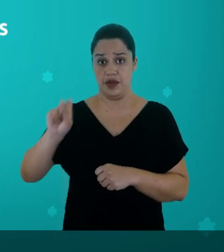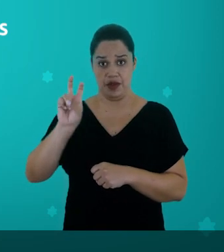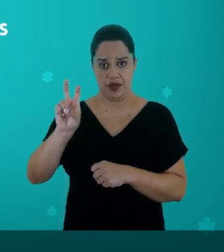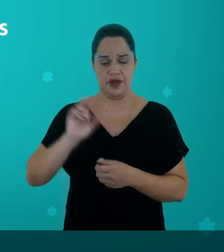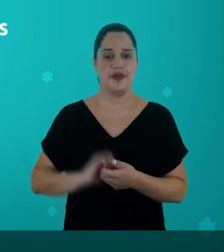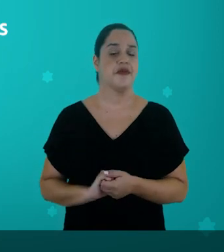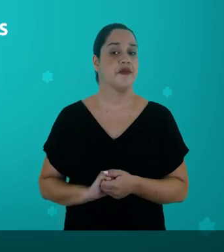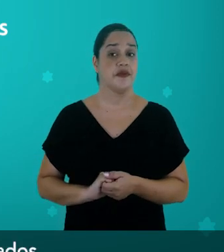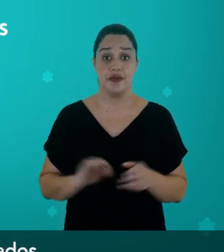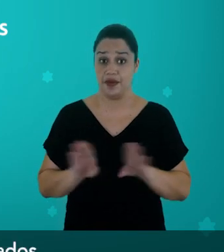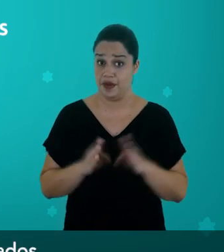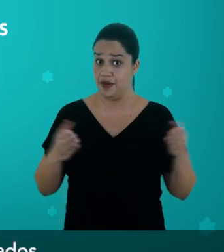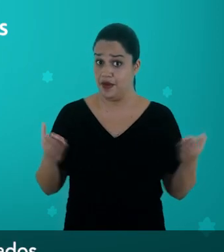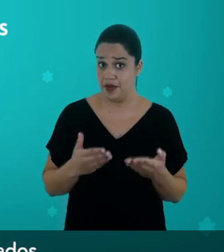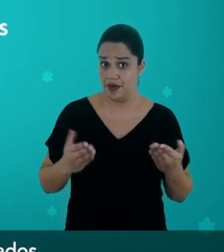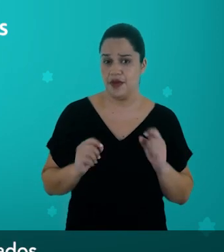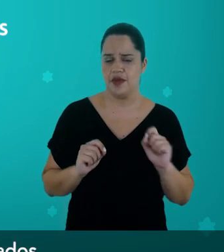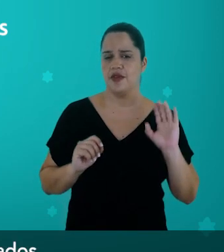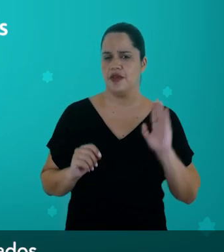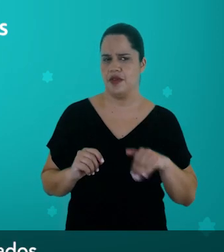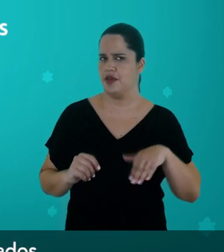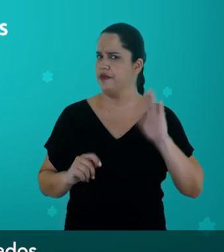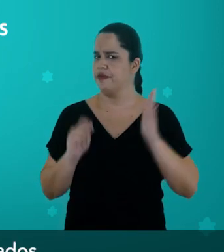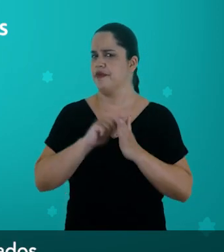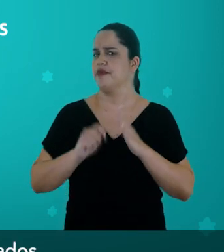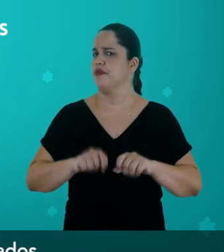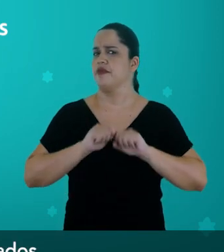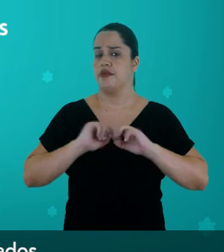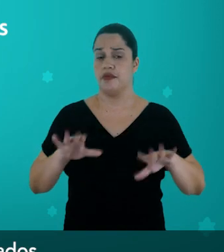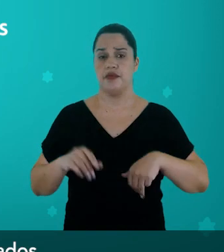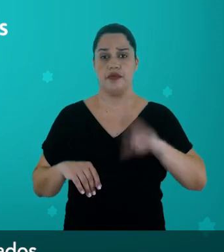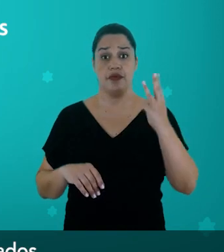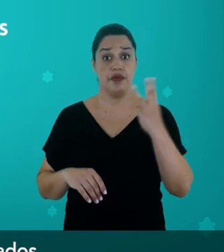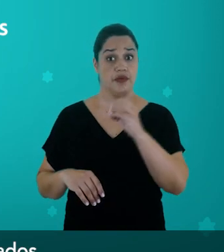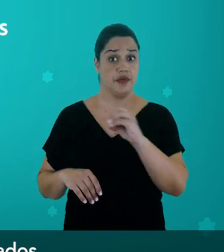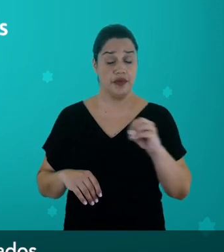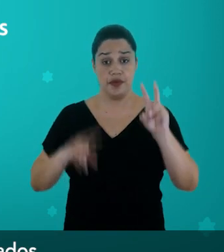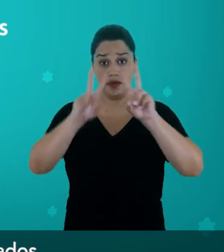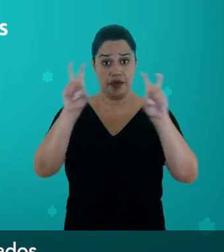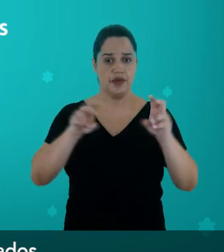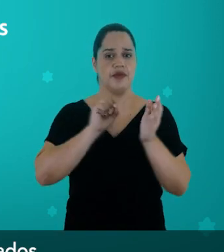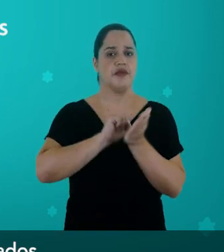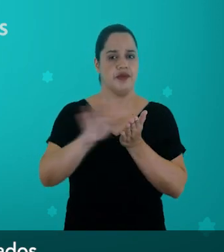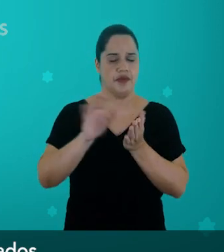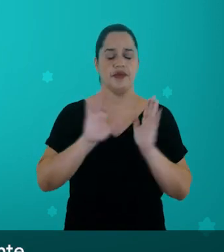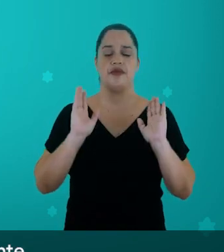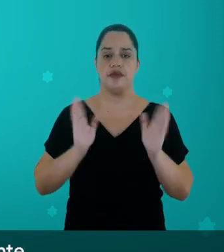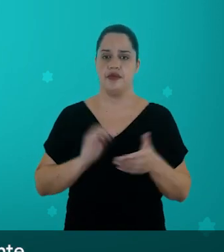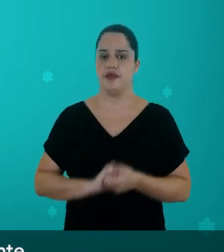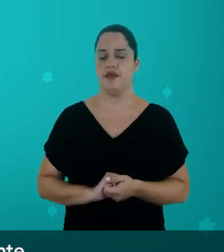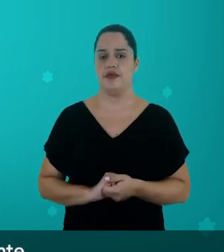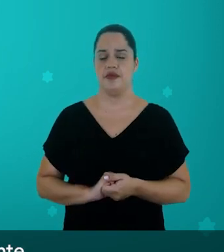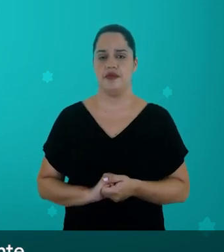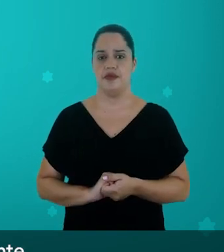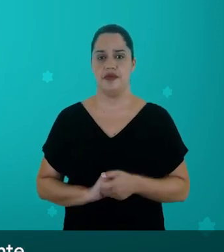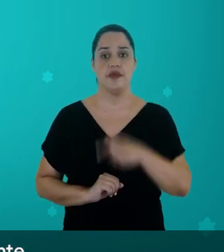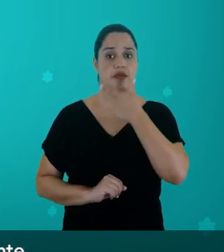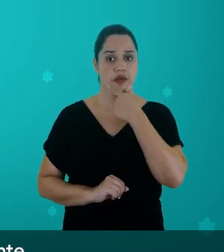1995 e atualmente já são mais de 30 títulos publicados. Rubem